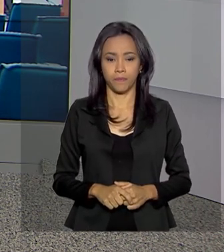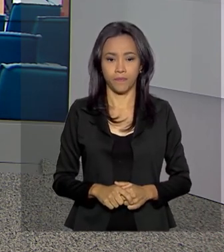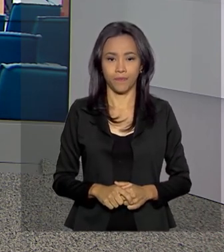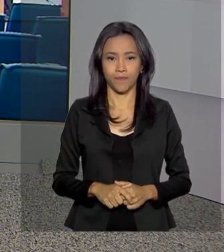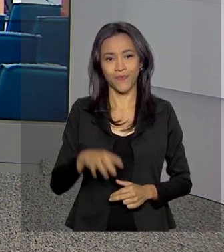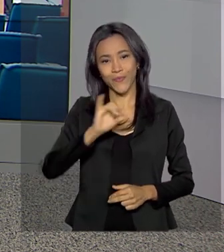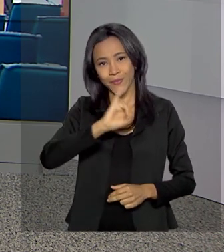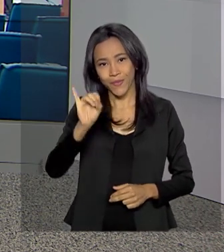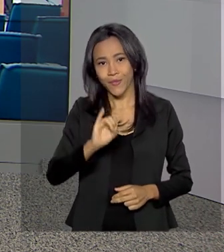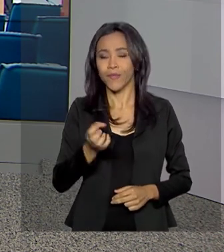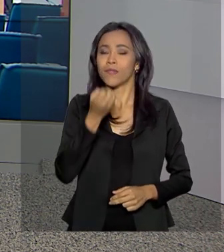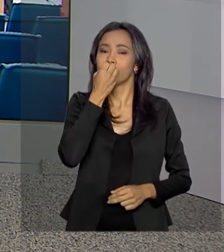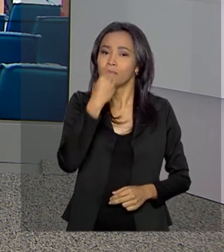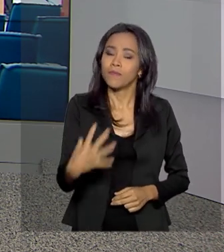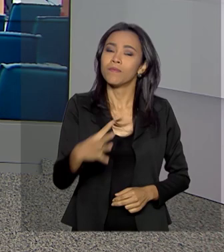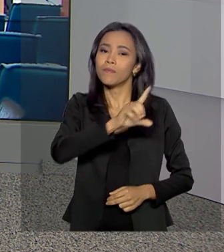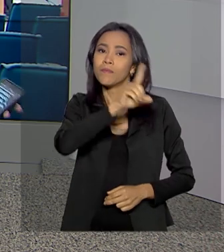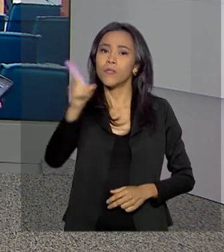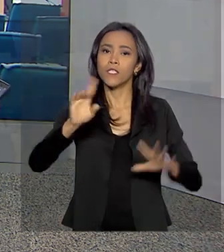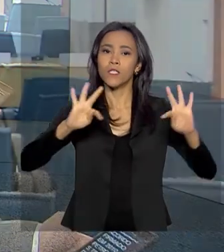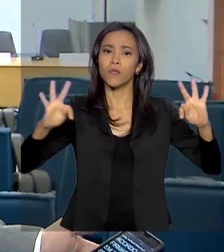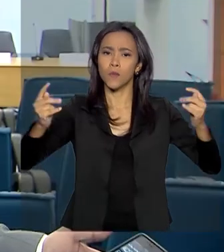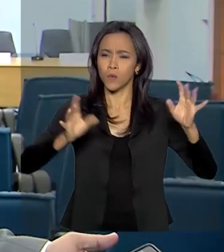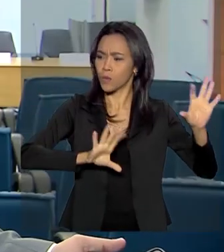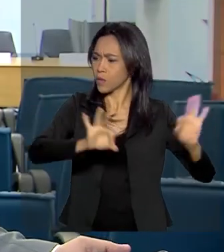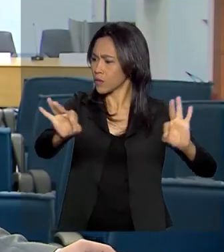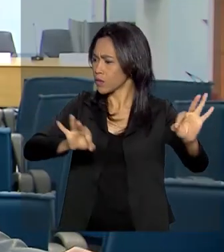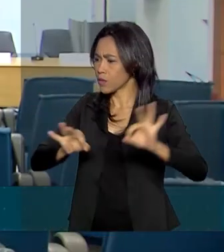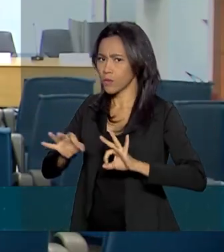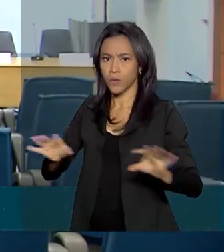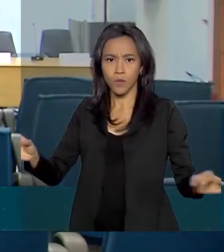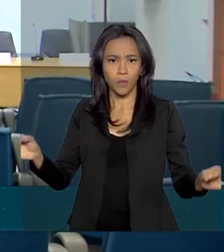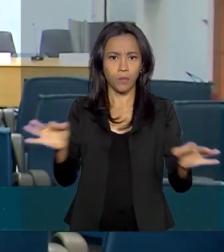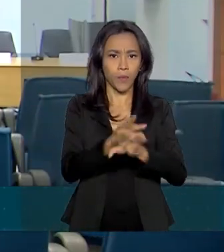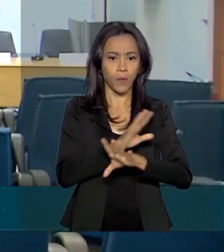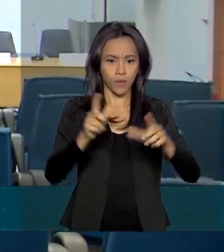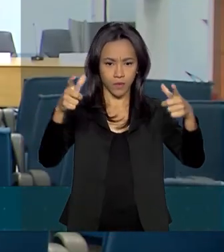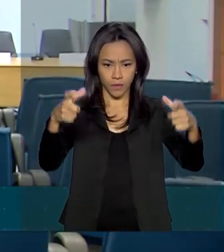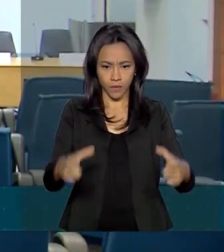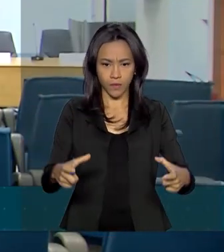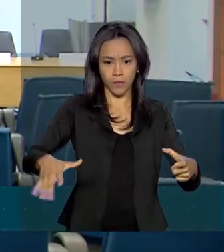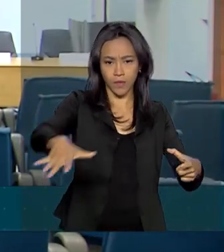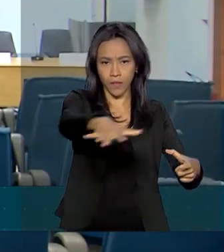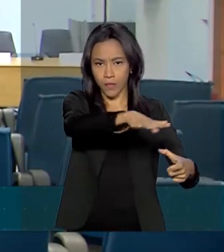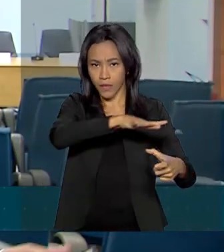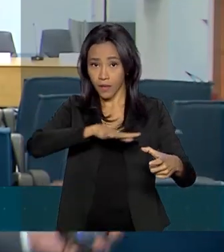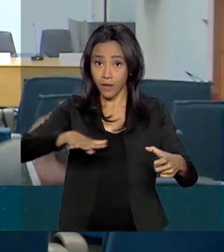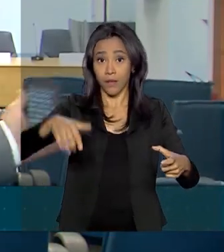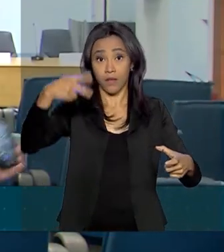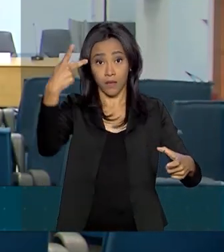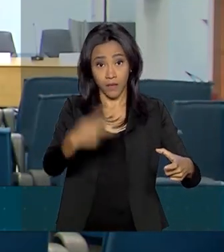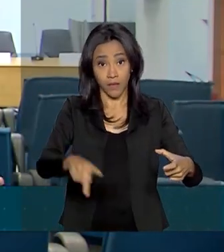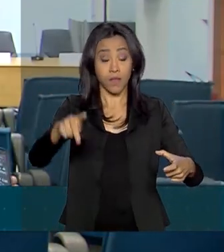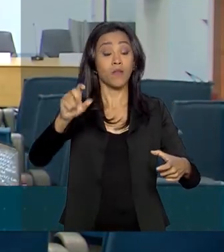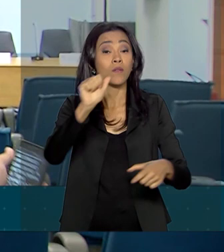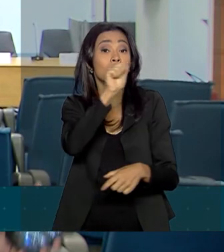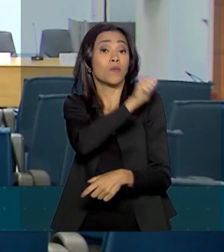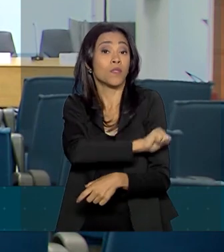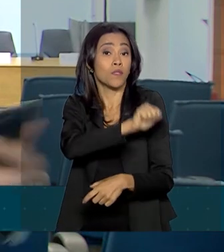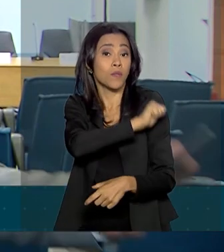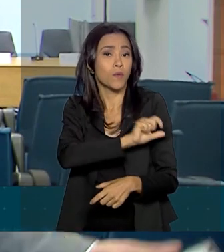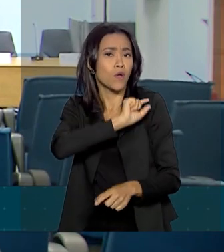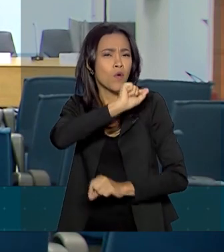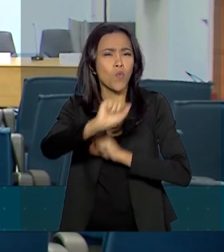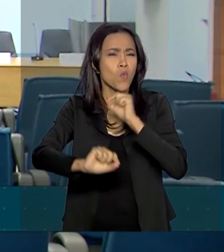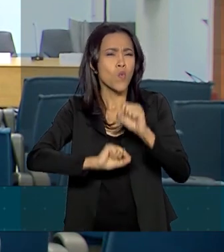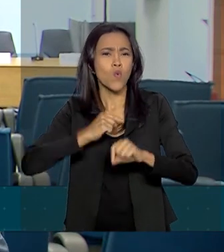Oi Renata, bom dia pra você, bom dia a todos. Está tudo pronto aqui na sede da Agência Nacional de Petróleo no centro do Rio de Janeiro para o que a gente está esperando,